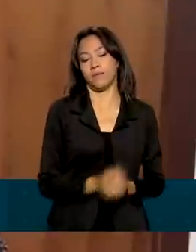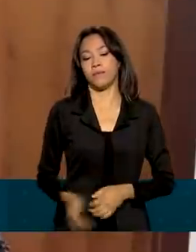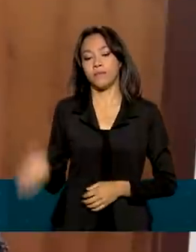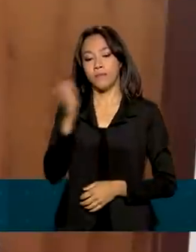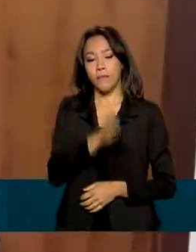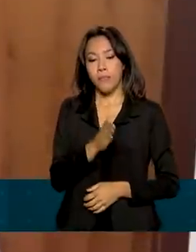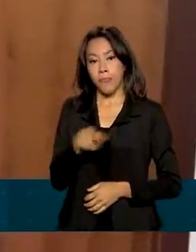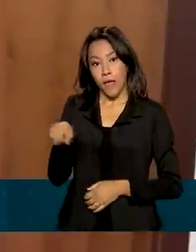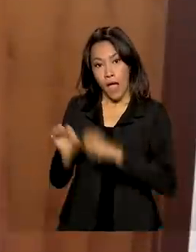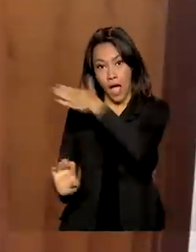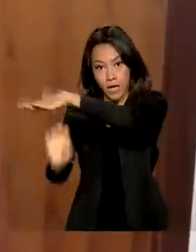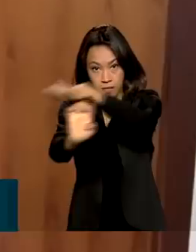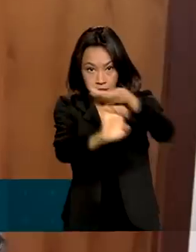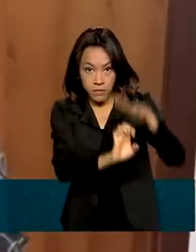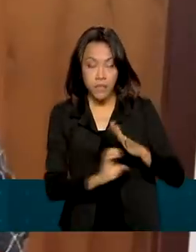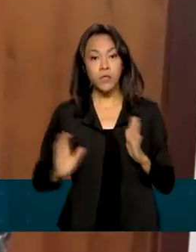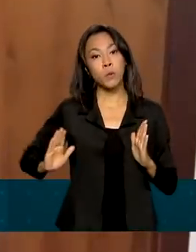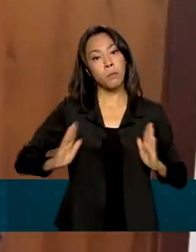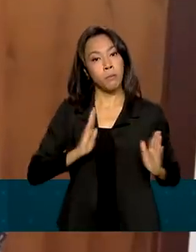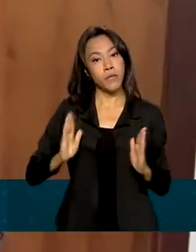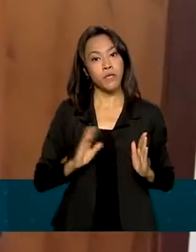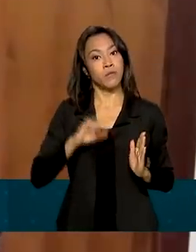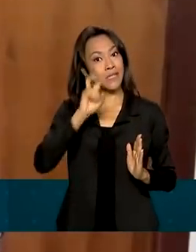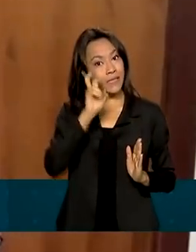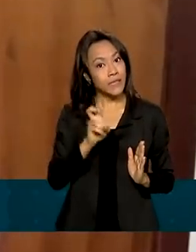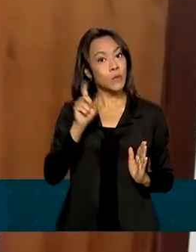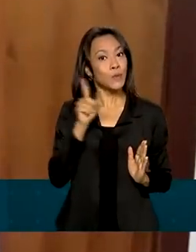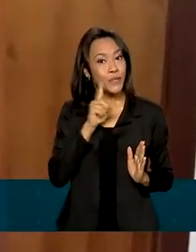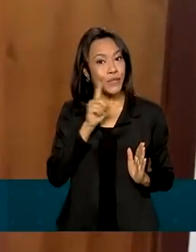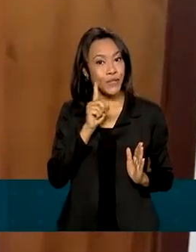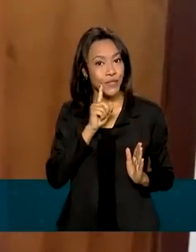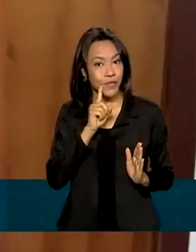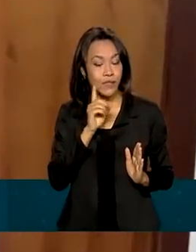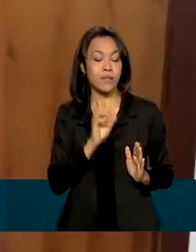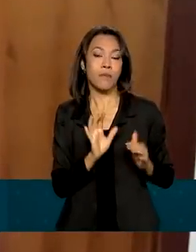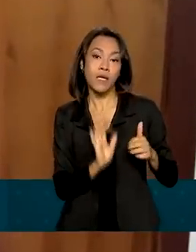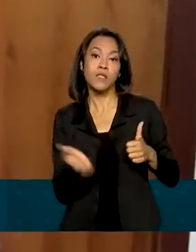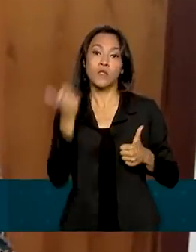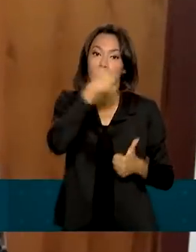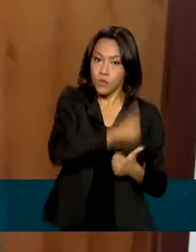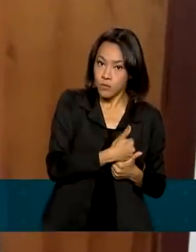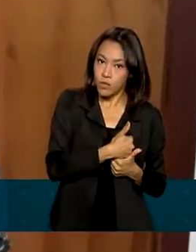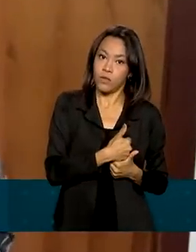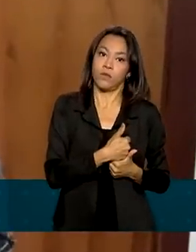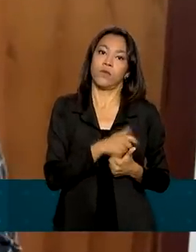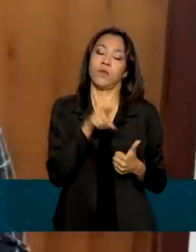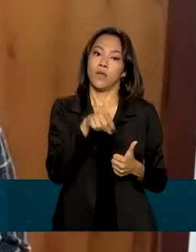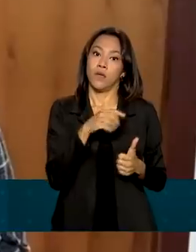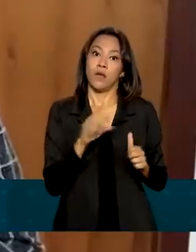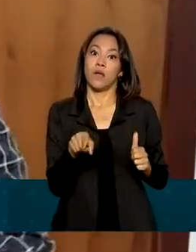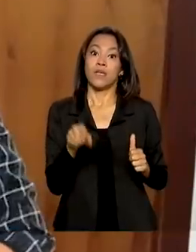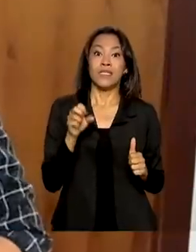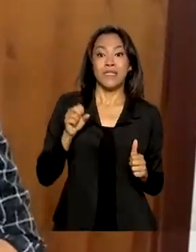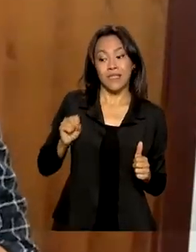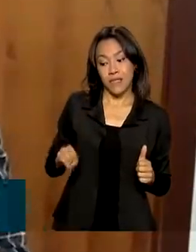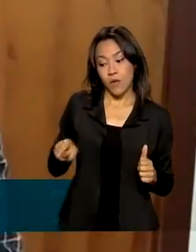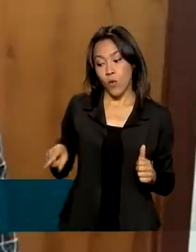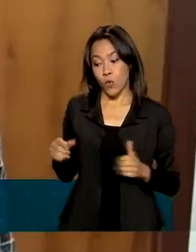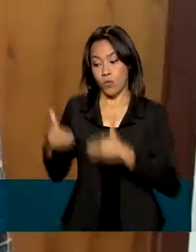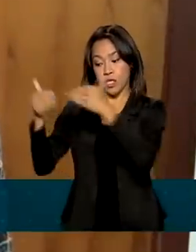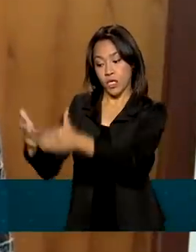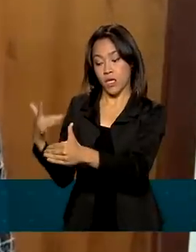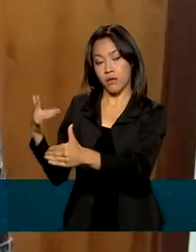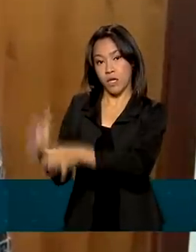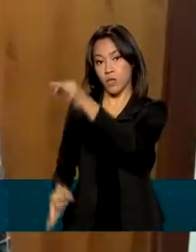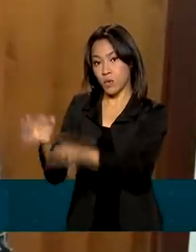empresas terão até cinco dias para substituir as obras autoclassificadas, caso o Ministério da Justiça atribua